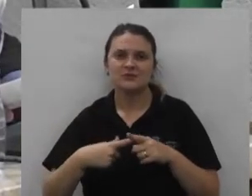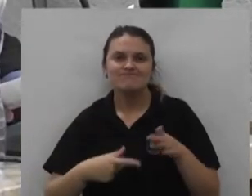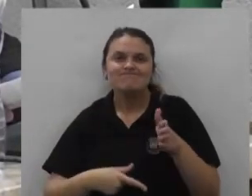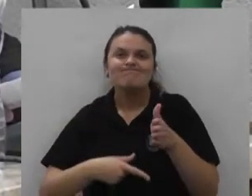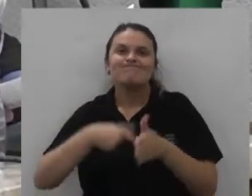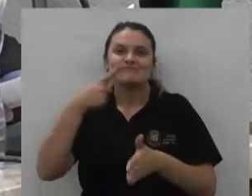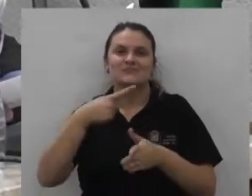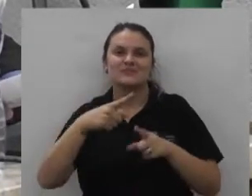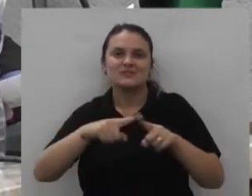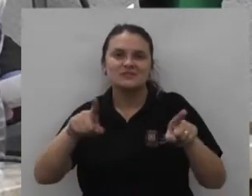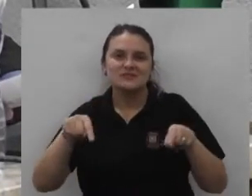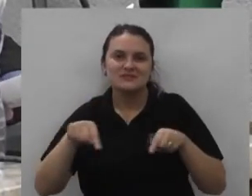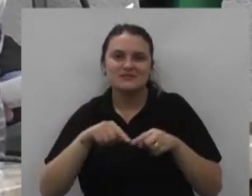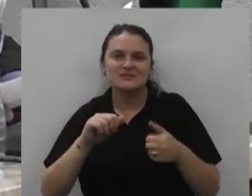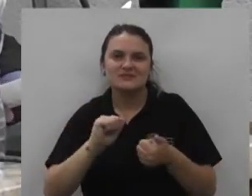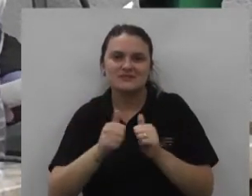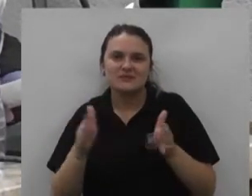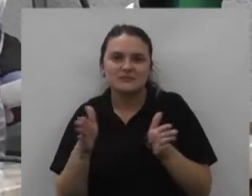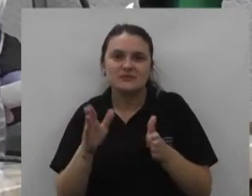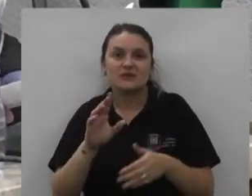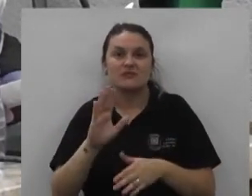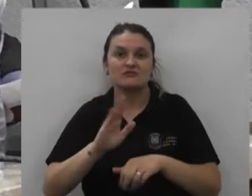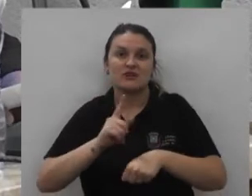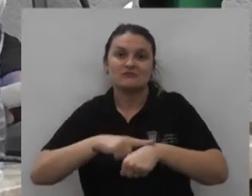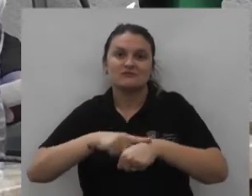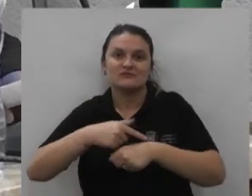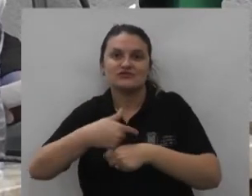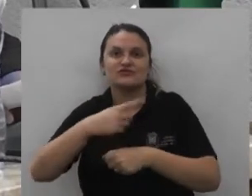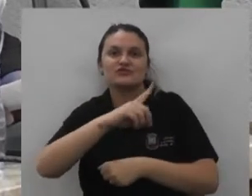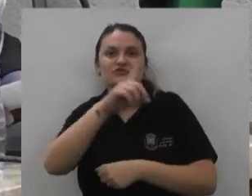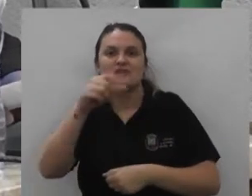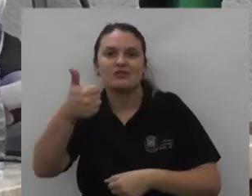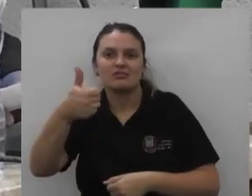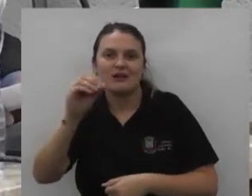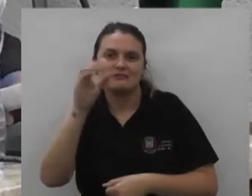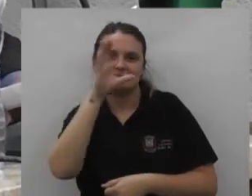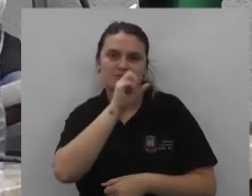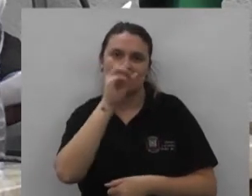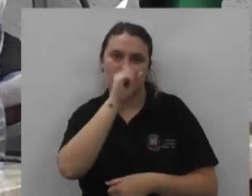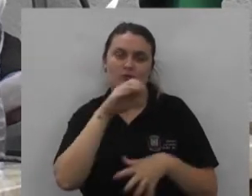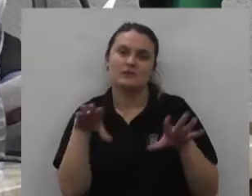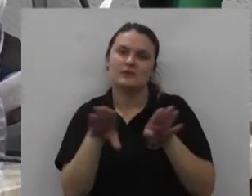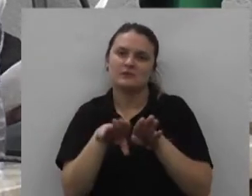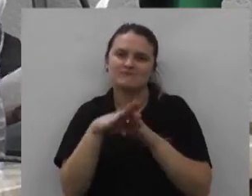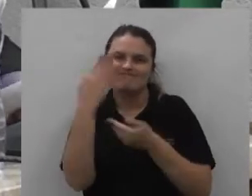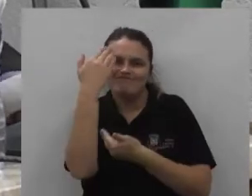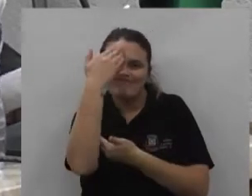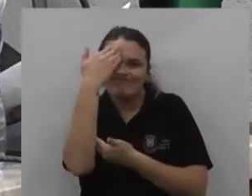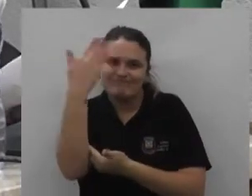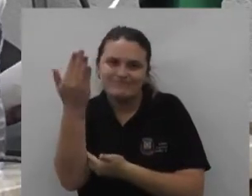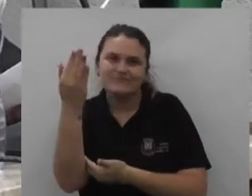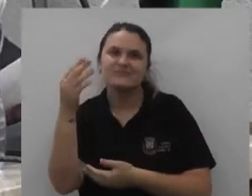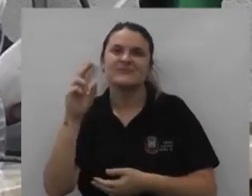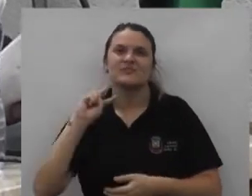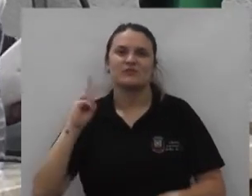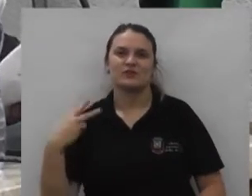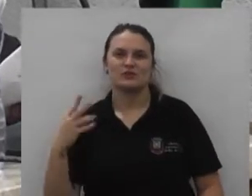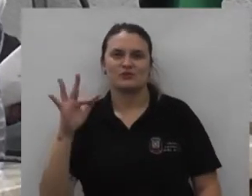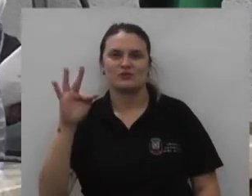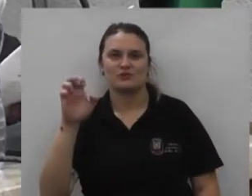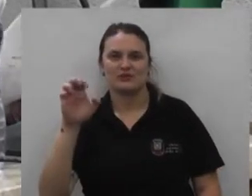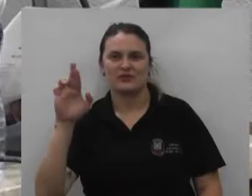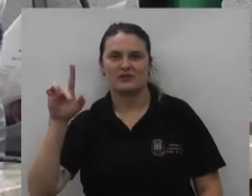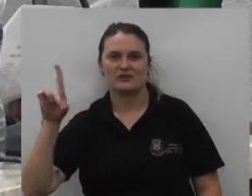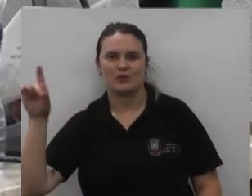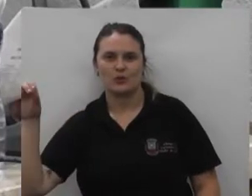inauguração desta mini arena está marcada para o próximo dia 10 no sábado agradecer também o vereador Fernando Vier que foi relator